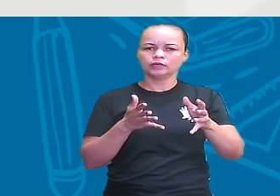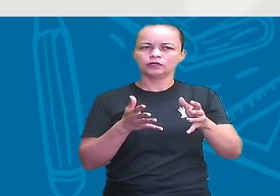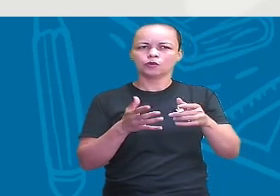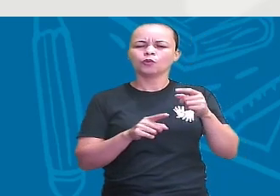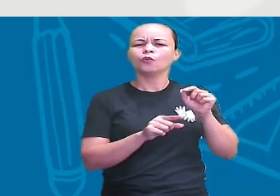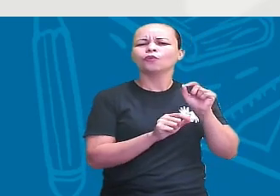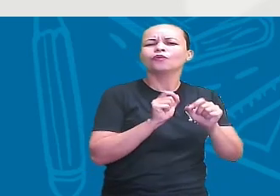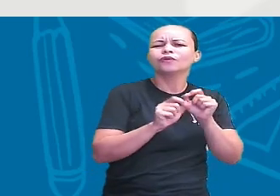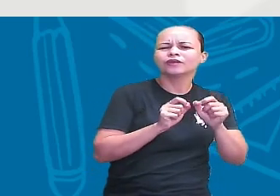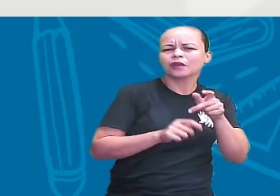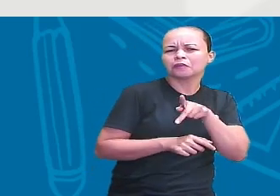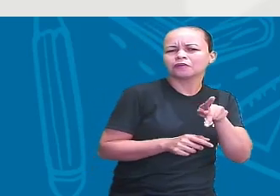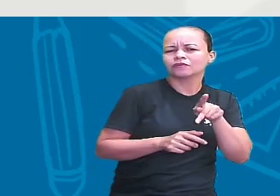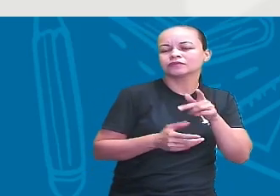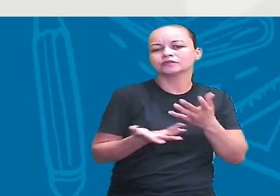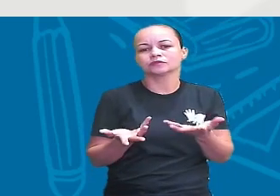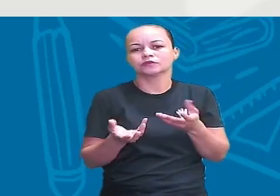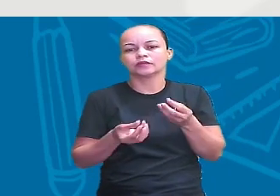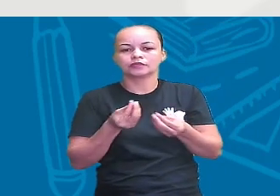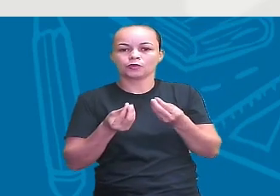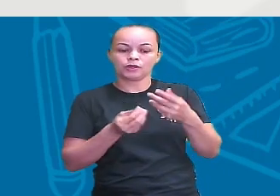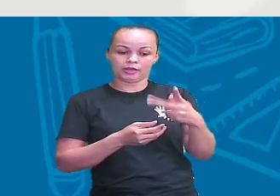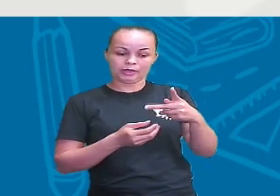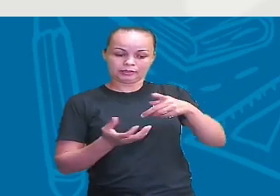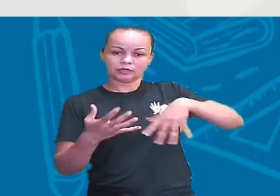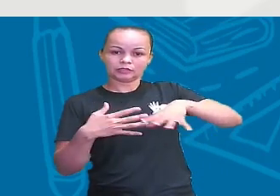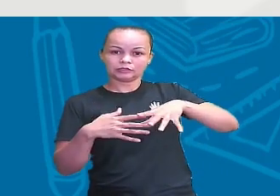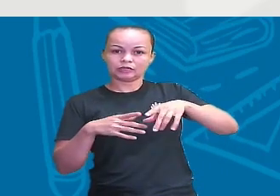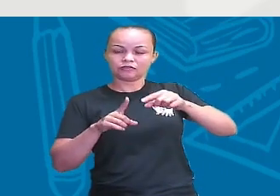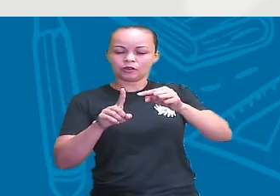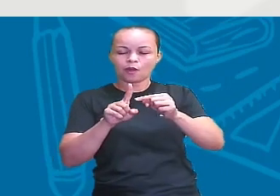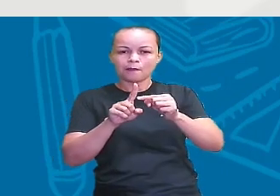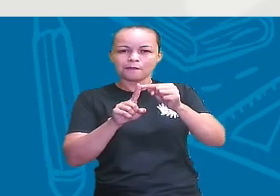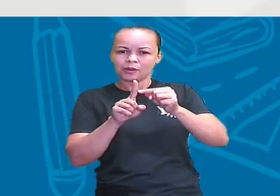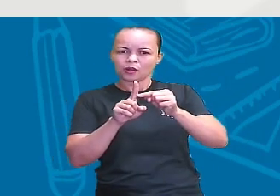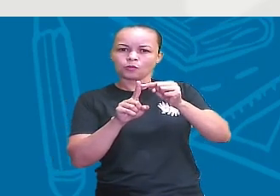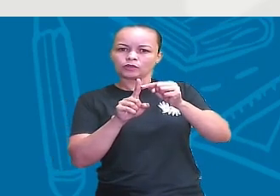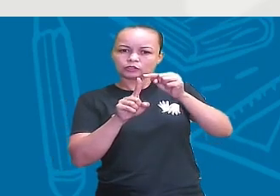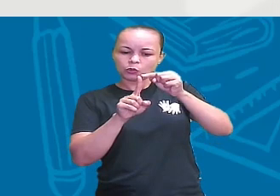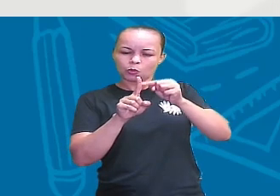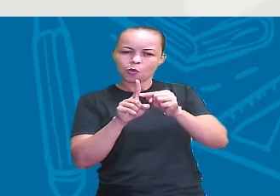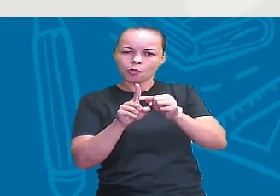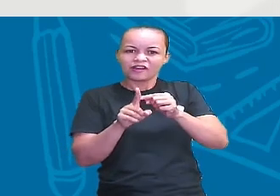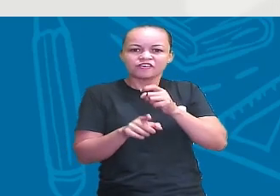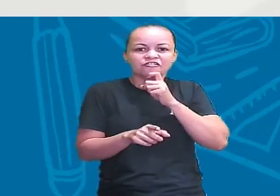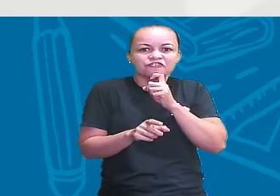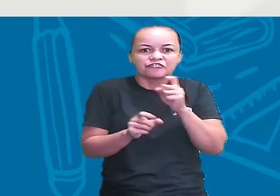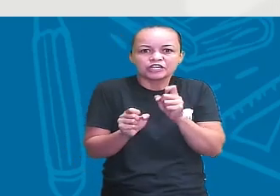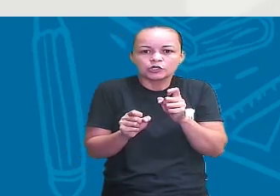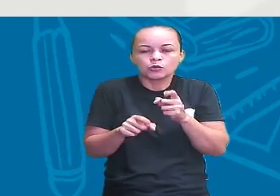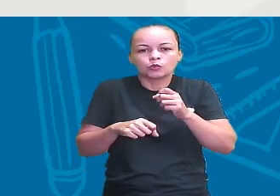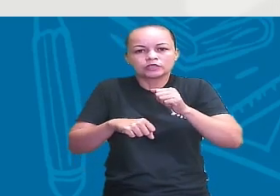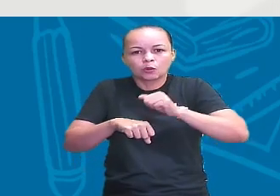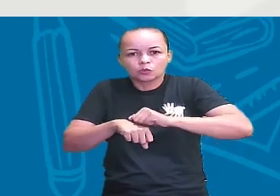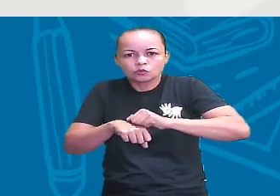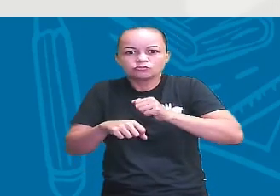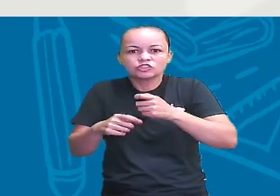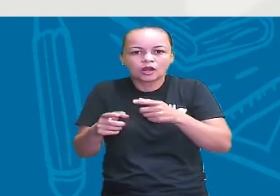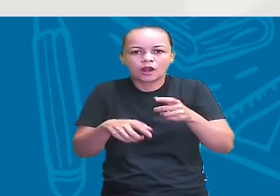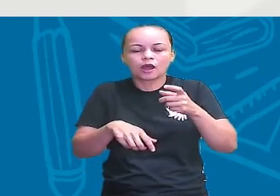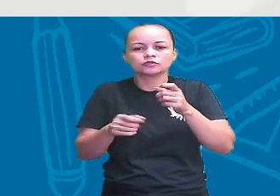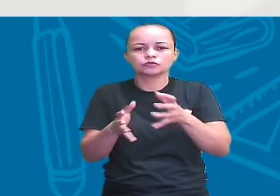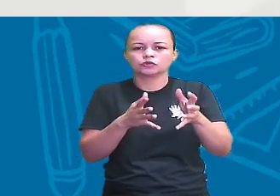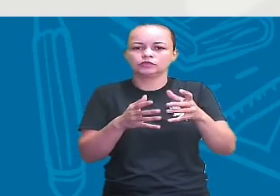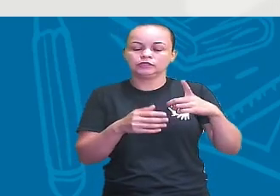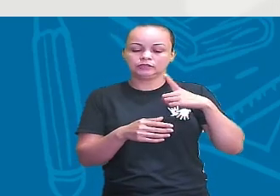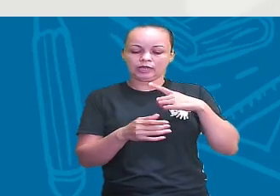temperaturas, né? E aí, boa parte desse planeta congelou, tá? E aí, existia um local chamado estreito de Bering, que